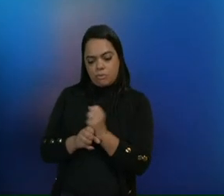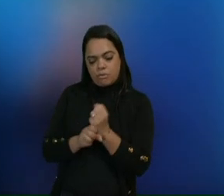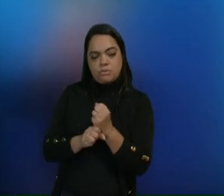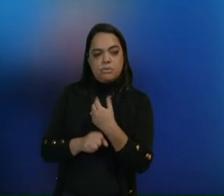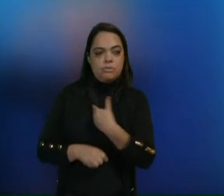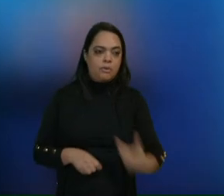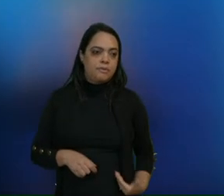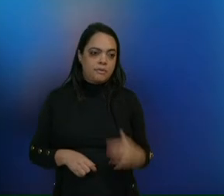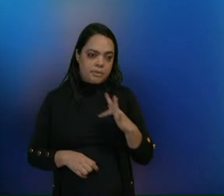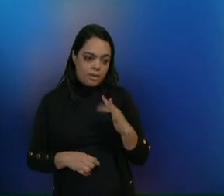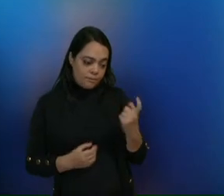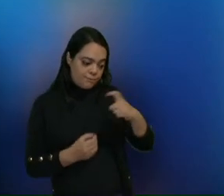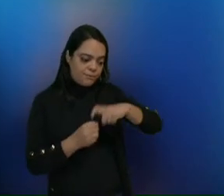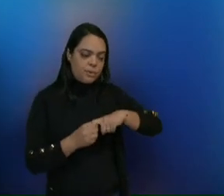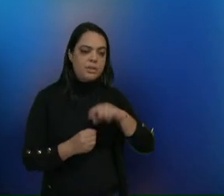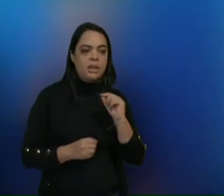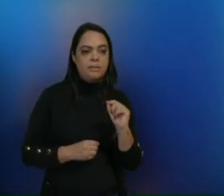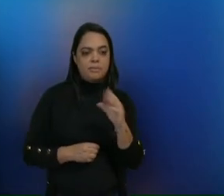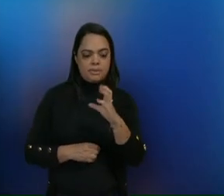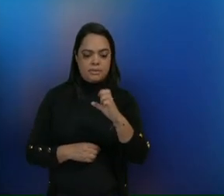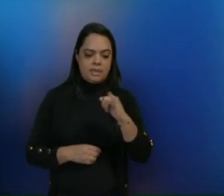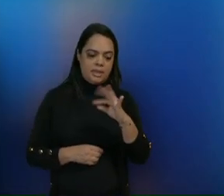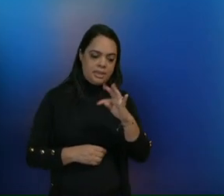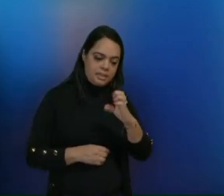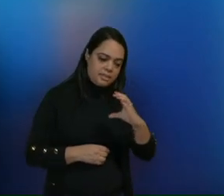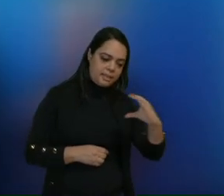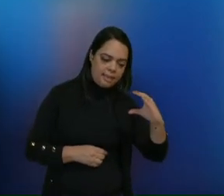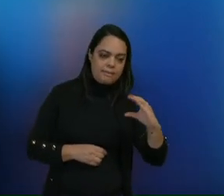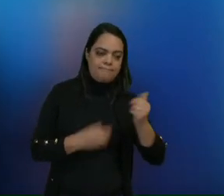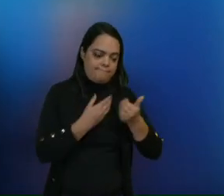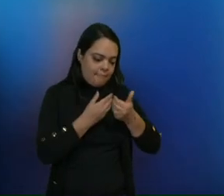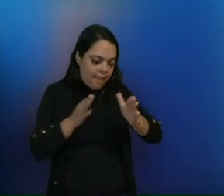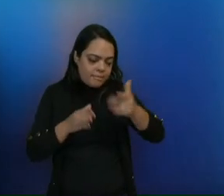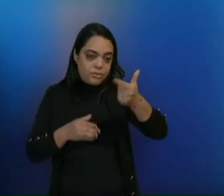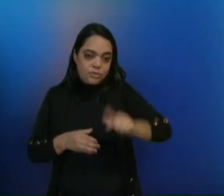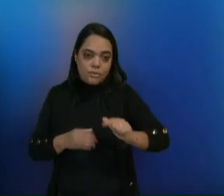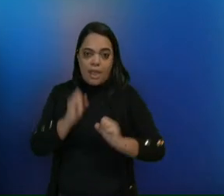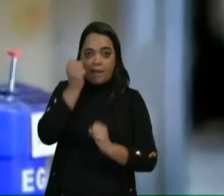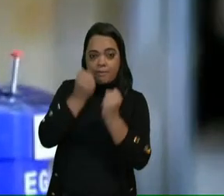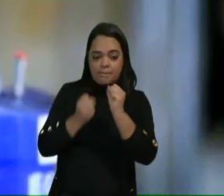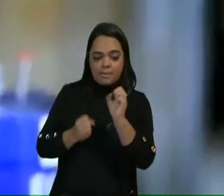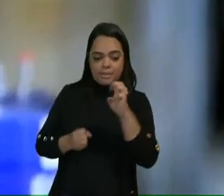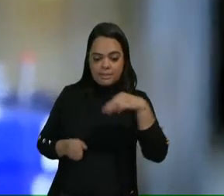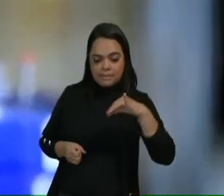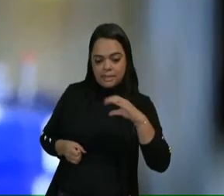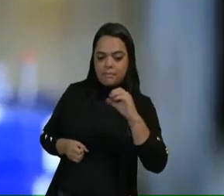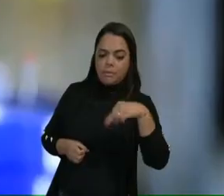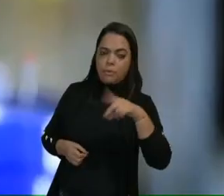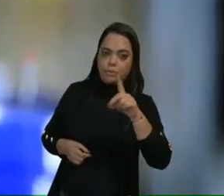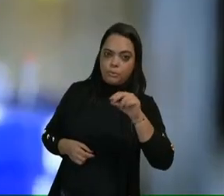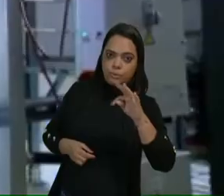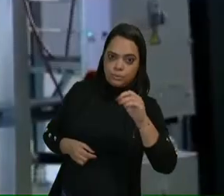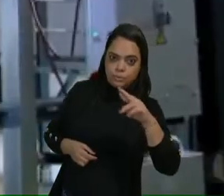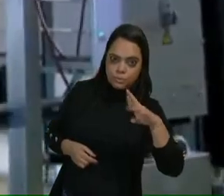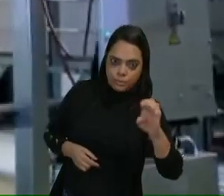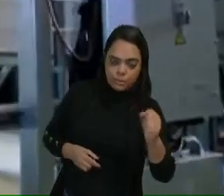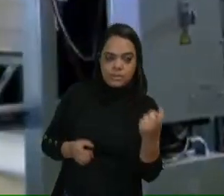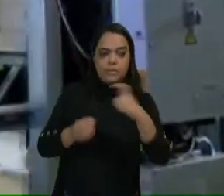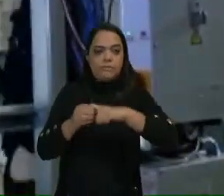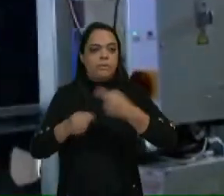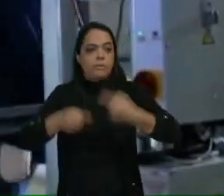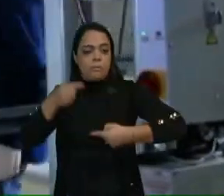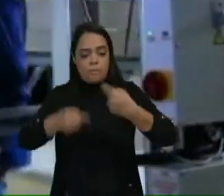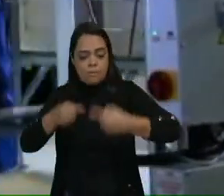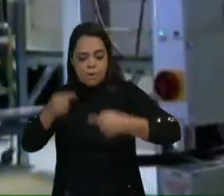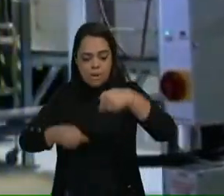reverteremos a liquidação do CEITEC, a nossa fábrica de semicondutores. E recuporemos uma política nacional